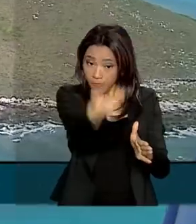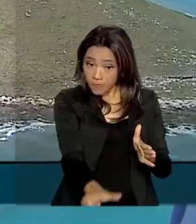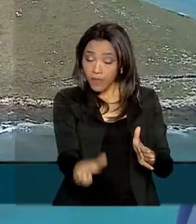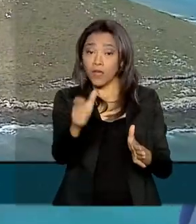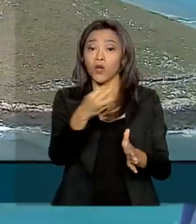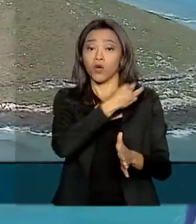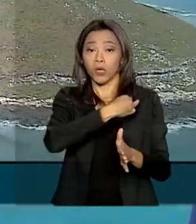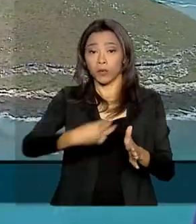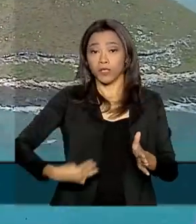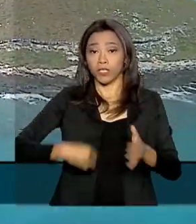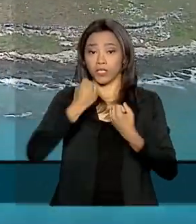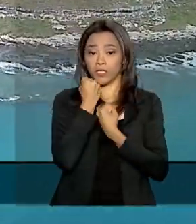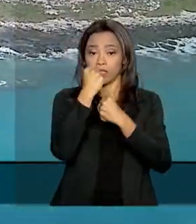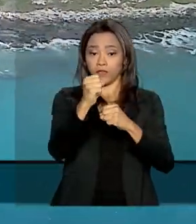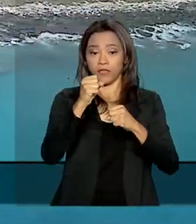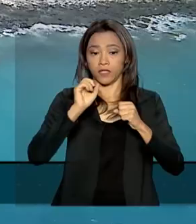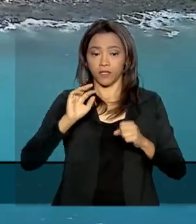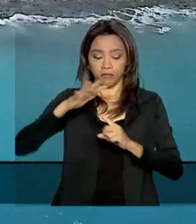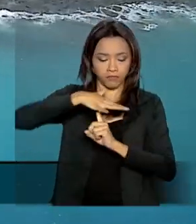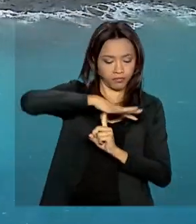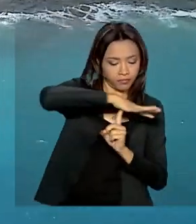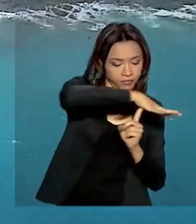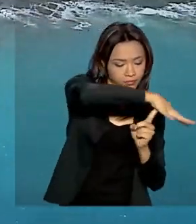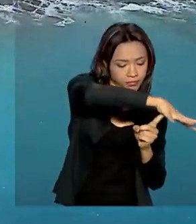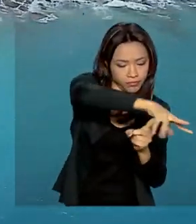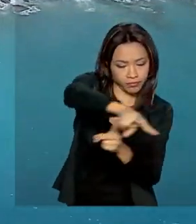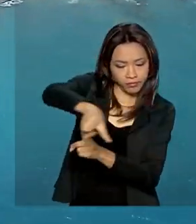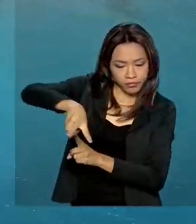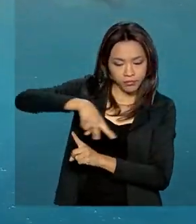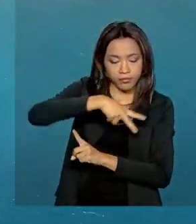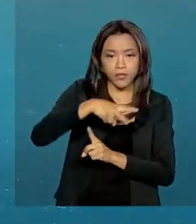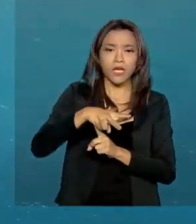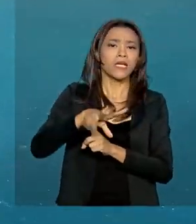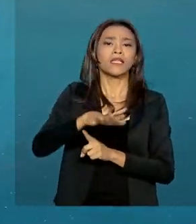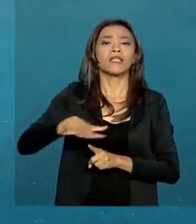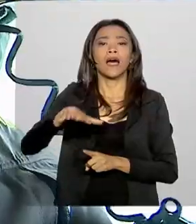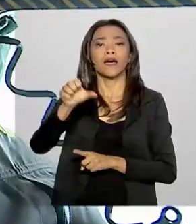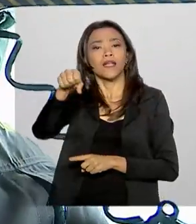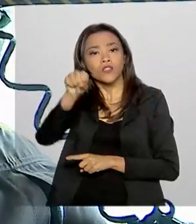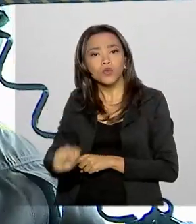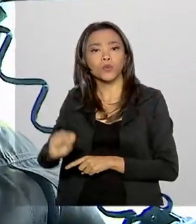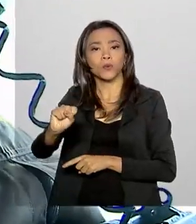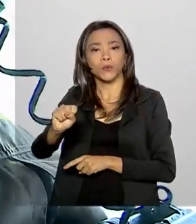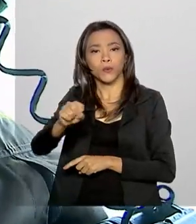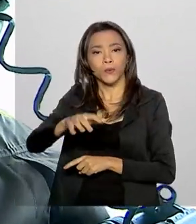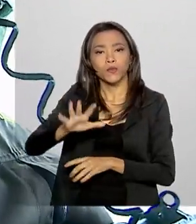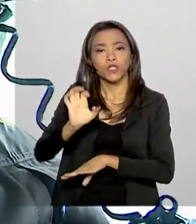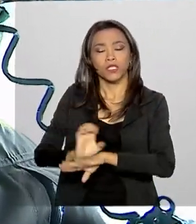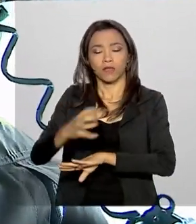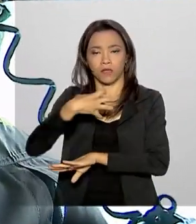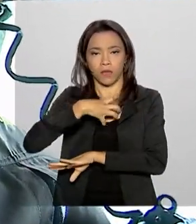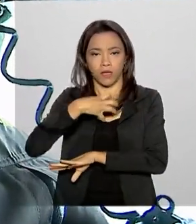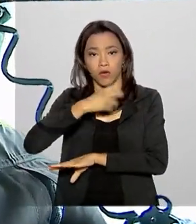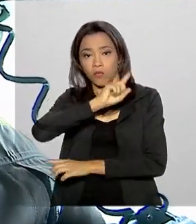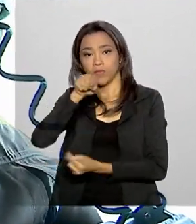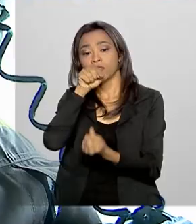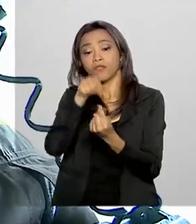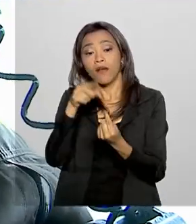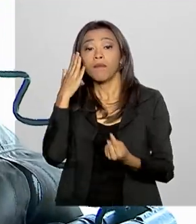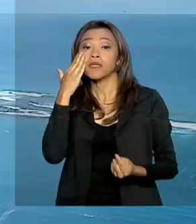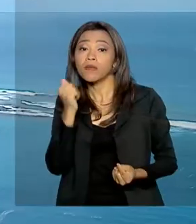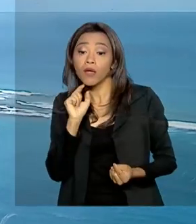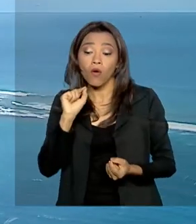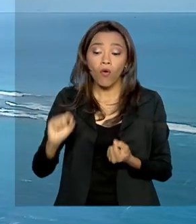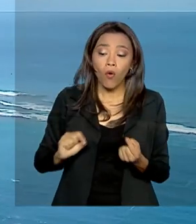sobrevoou o arquipélago de Abrólios, no litoral sul da Bahia, na manhã do último domingo. A ideia é acompanhar de perto como está